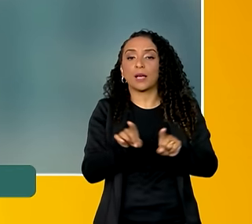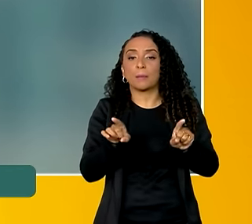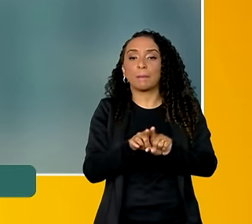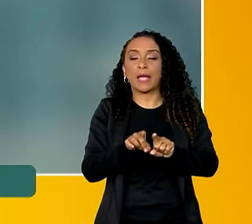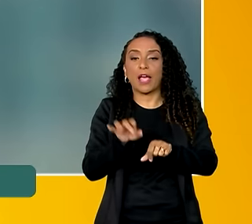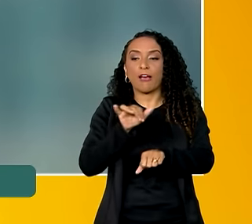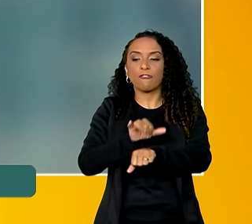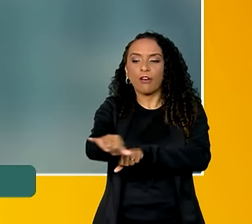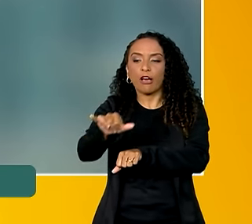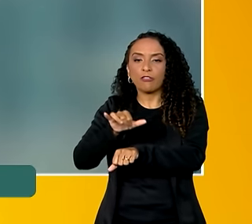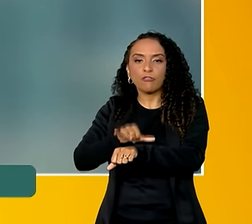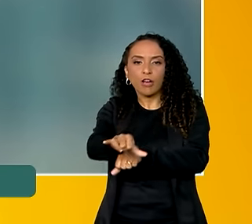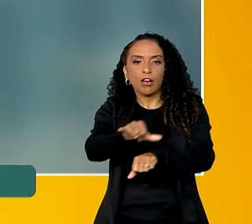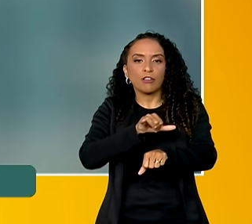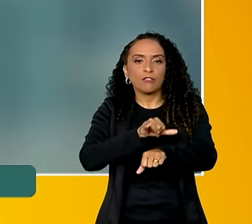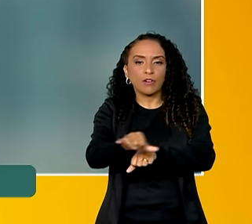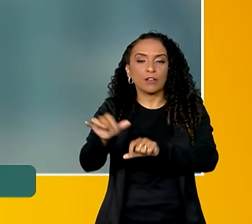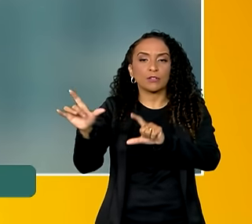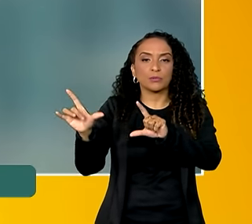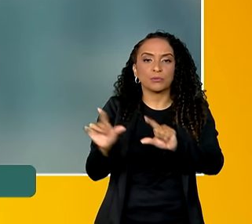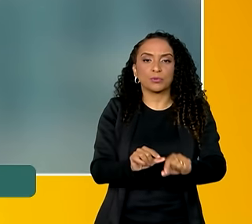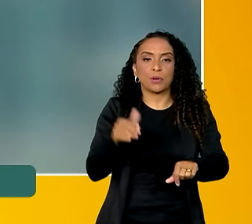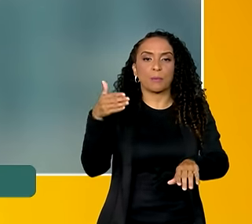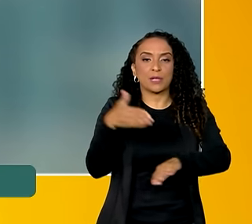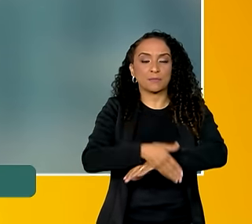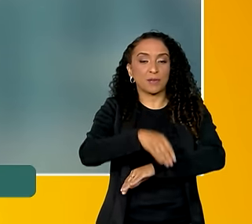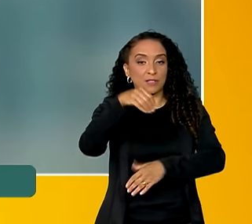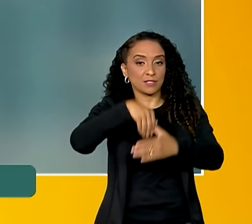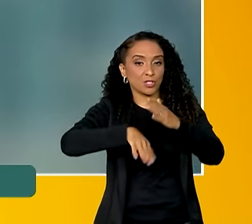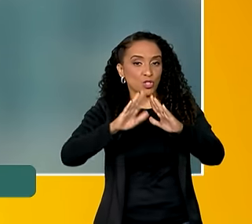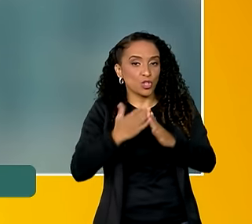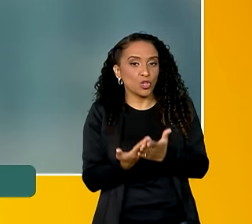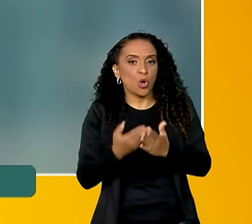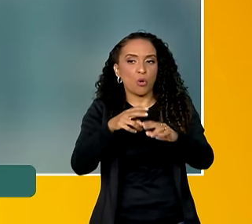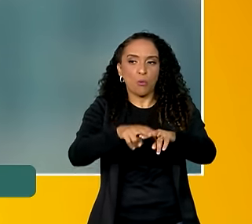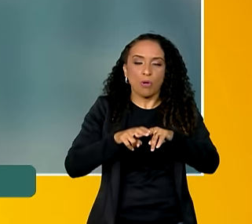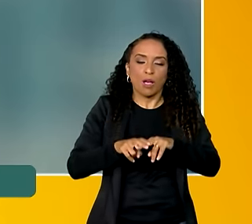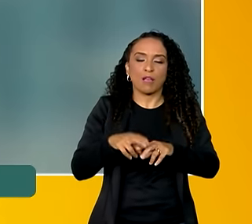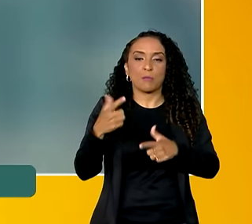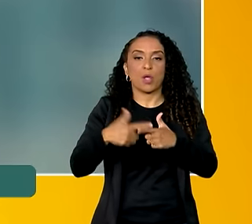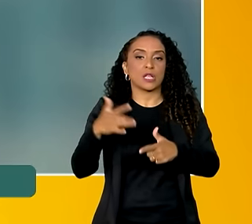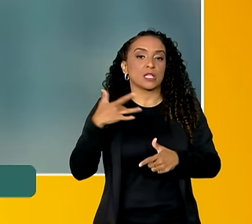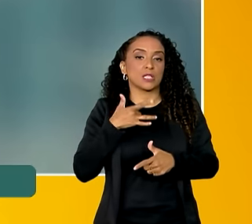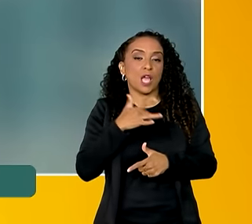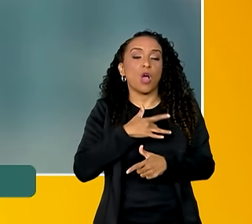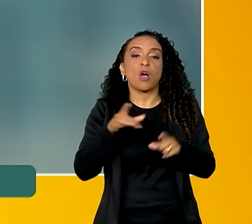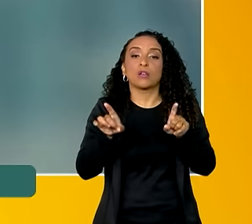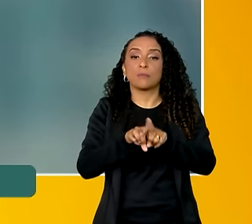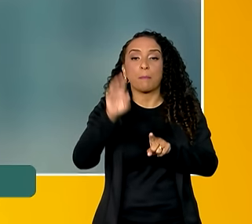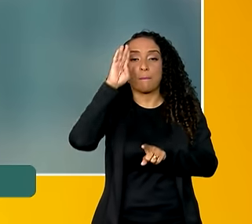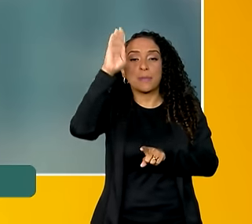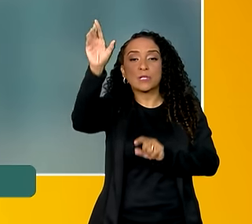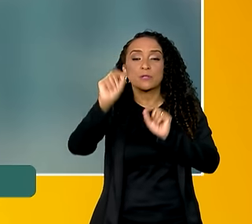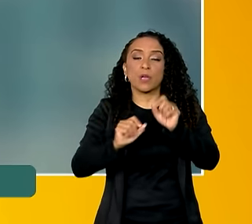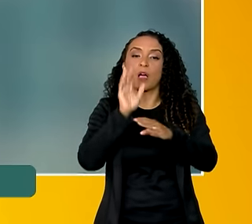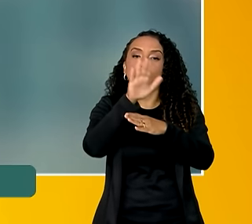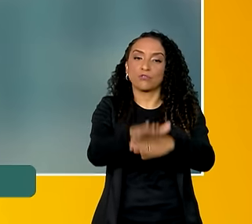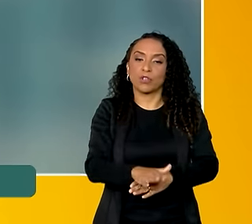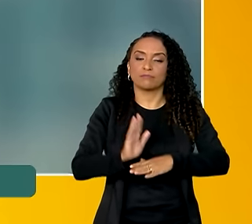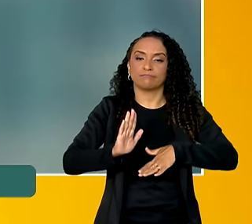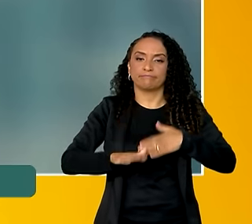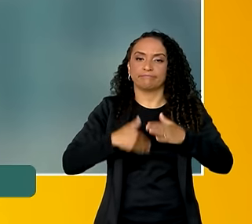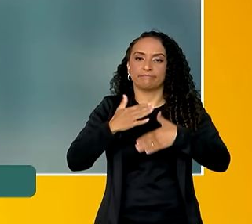ausências à participação dentro da escola por problemas de saúde e, principalmente, contribuir com o